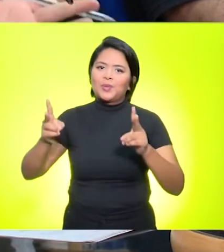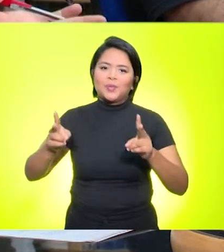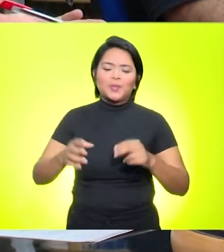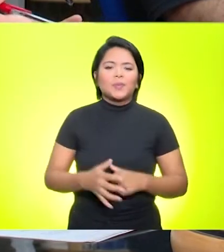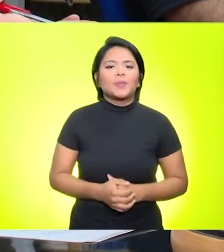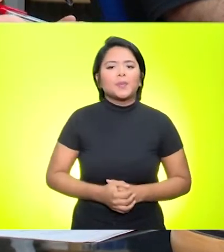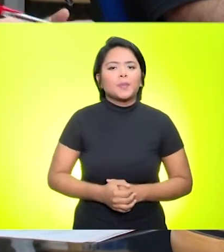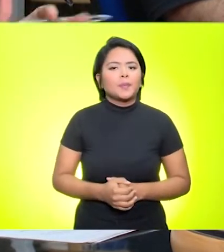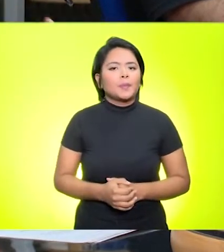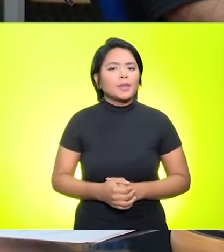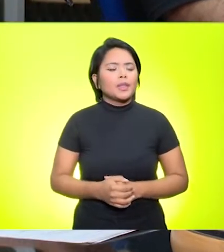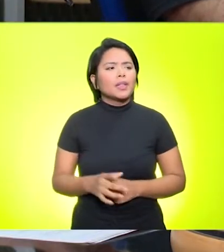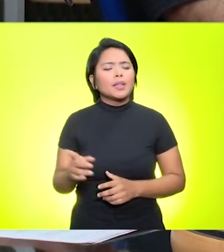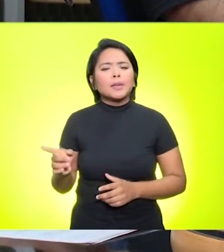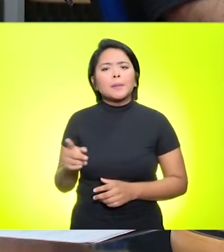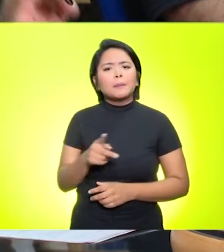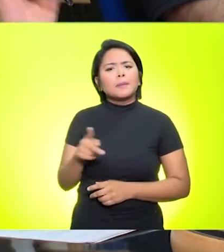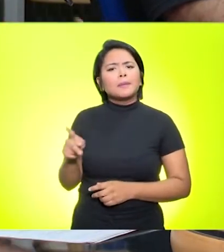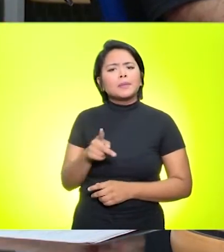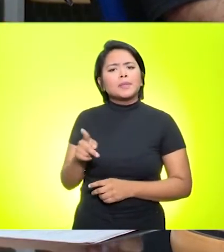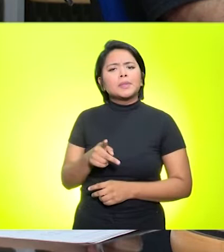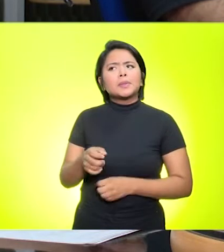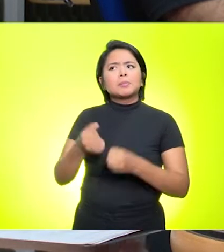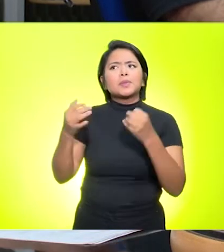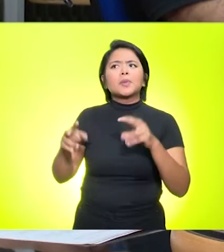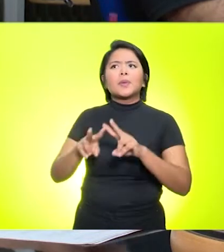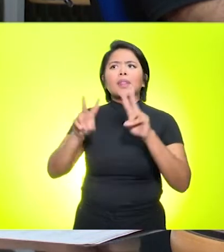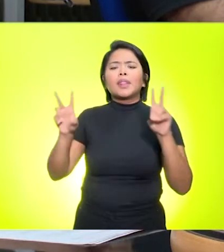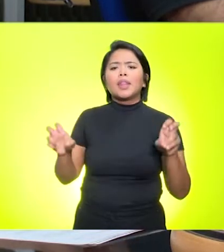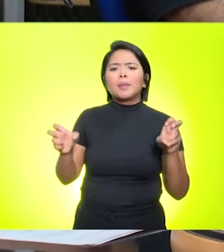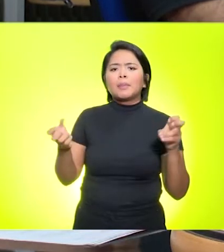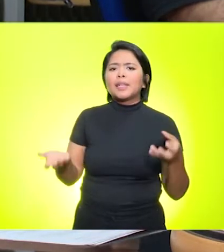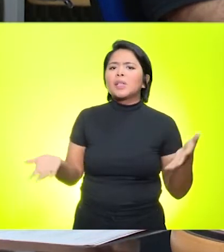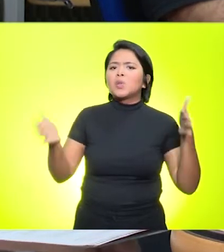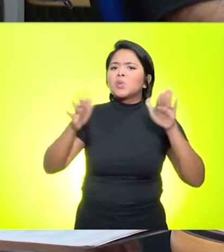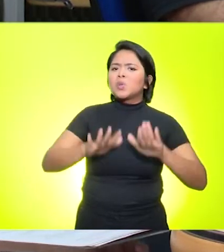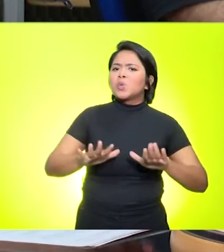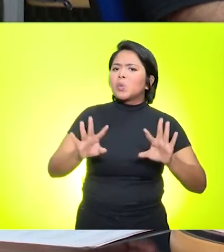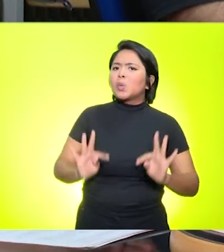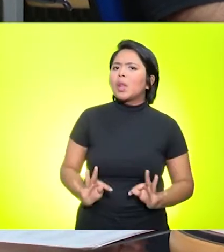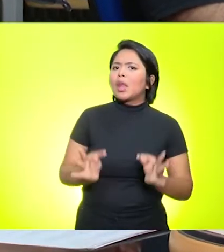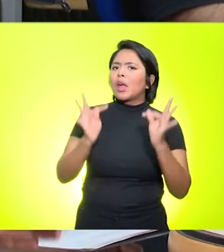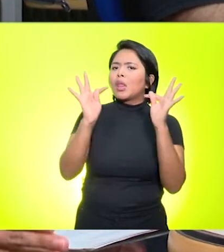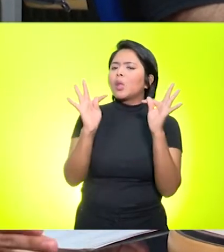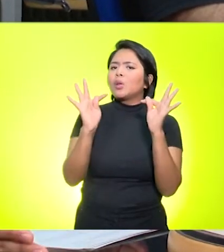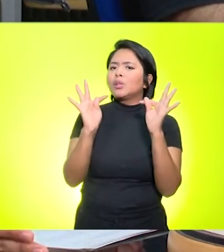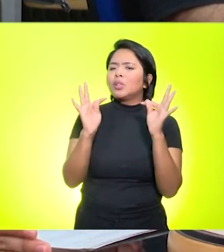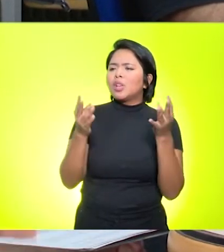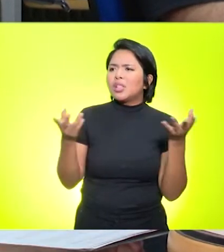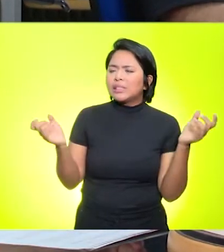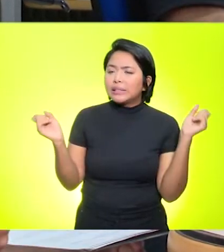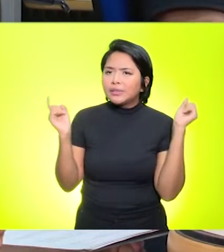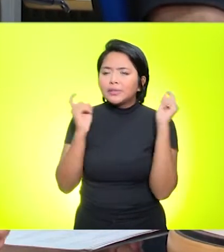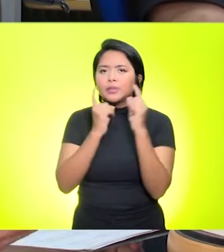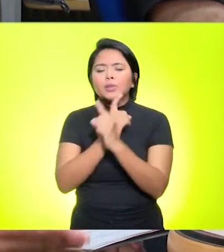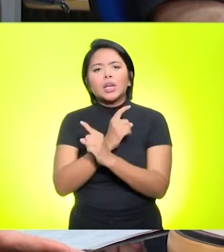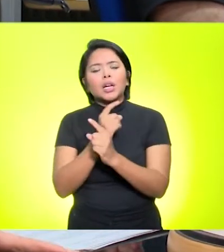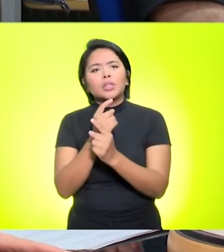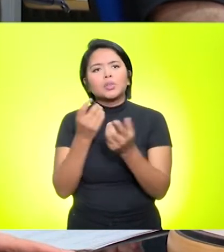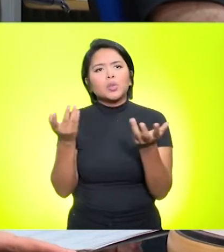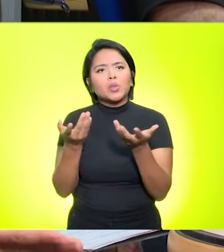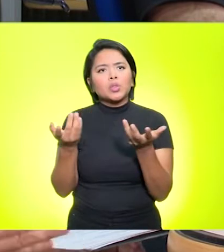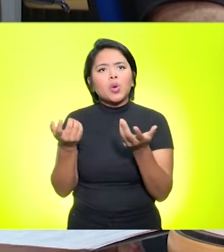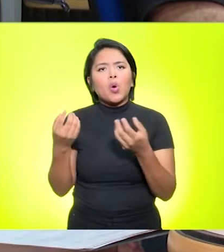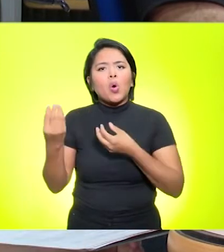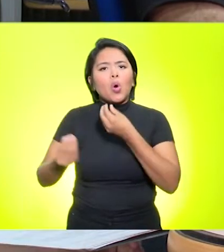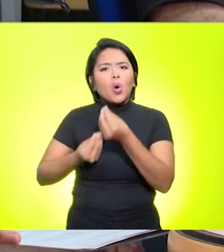O professor Silvestre, ele falou sobre um tema, inclusão digital. Nesses desafios, como é pensada a